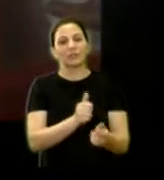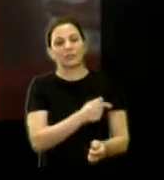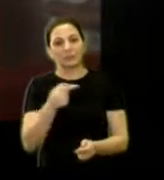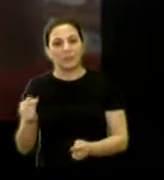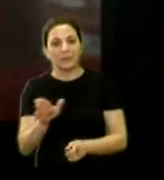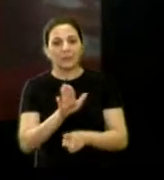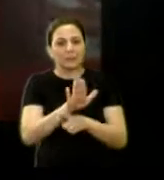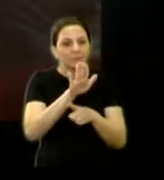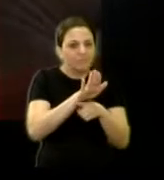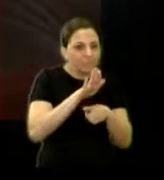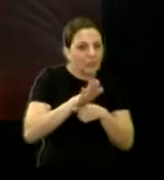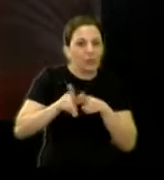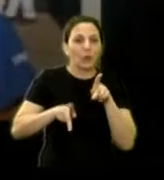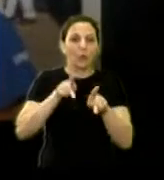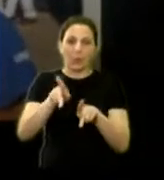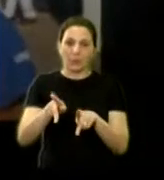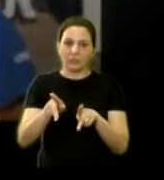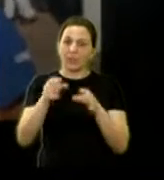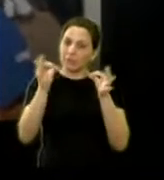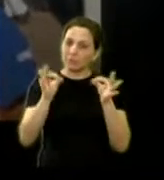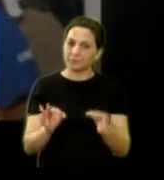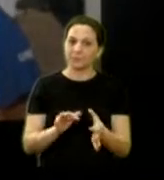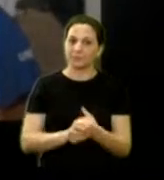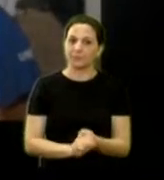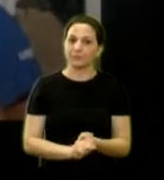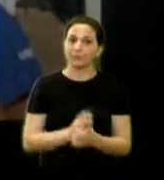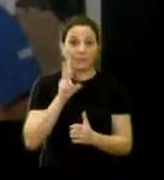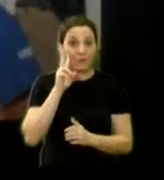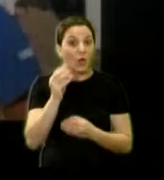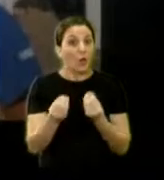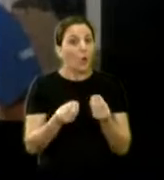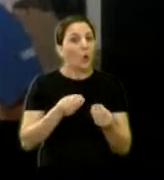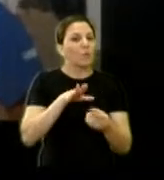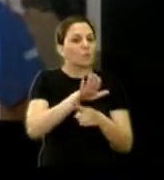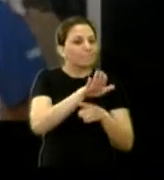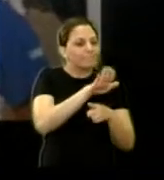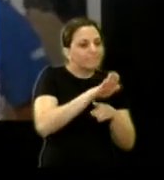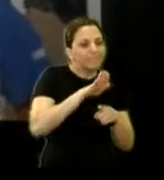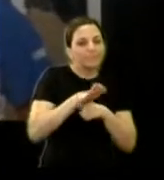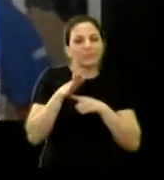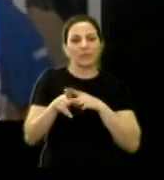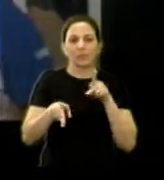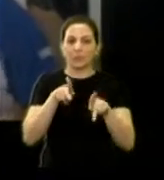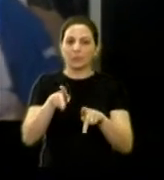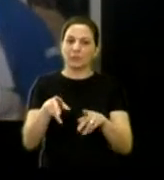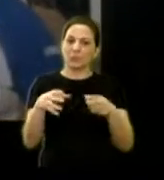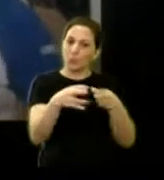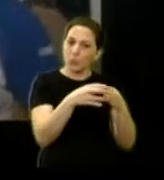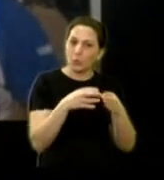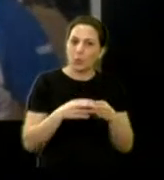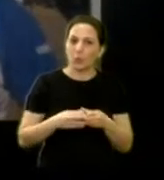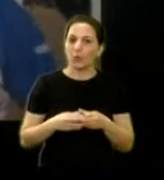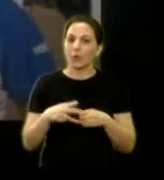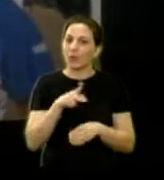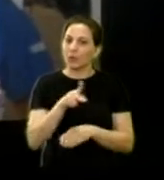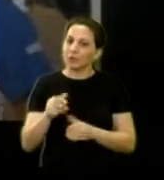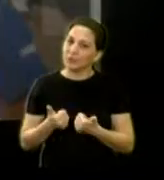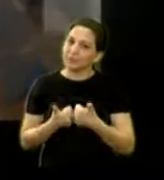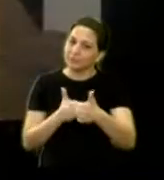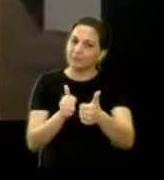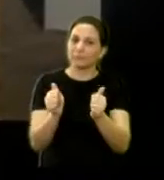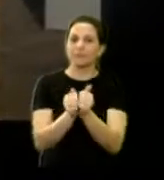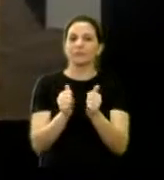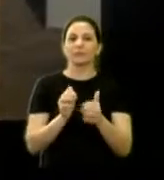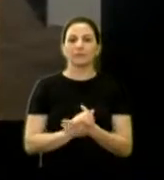prestar essa assistência à população. Agora a vai dar uma olhadinha como são os serviços prestados à nossa comunidade. Peço para que a professora nos acompanhe.